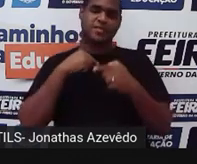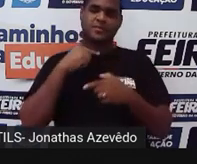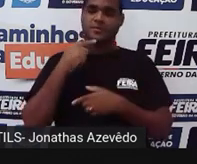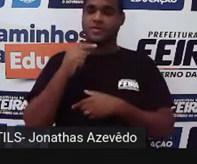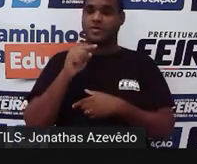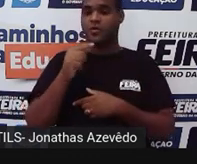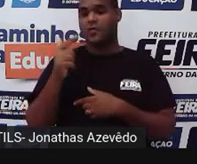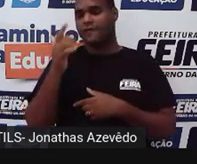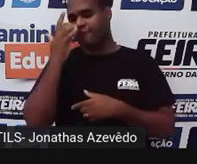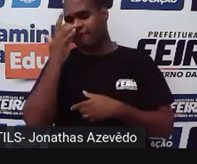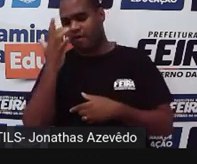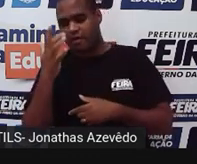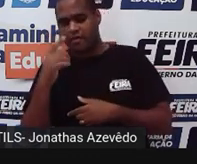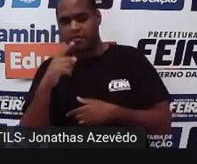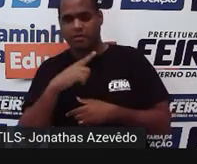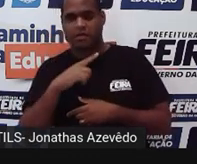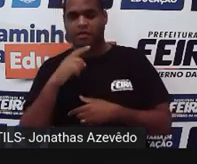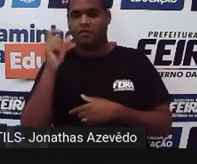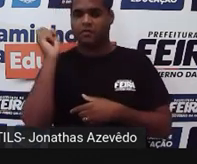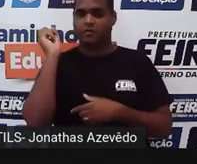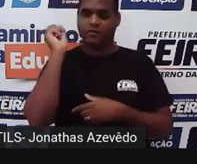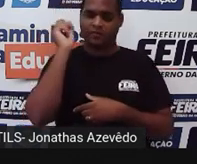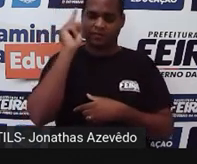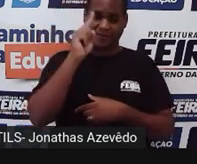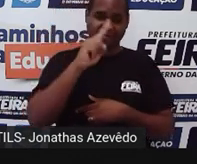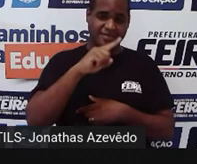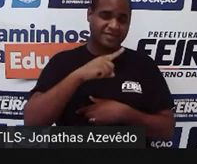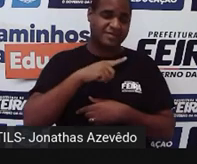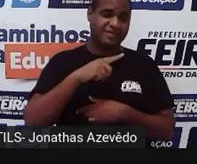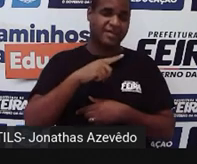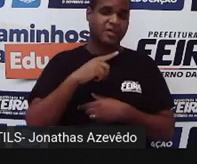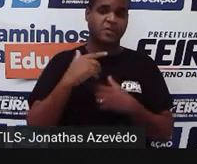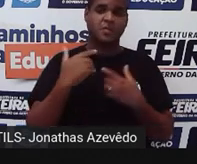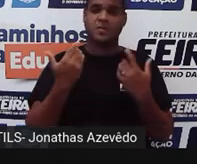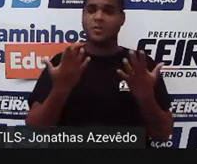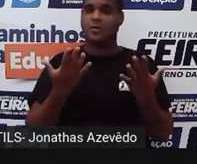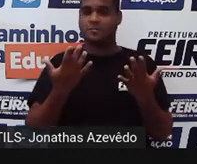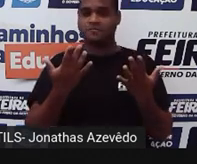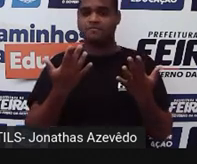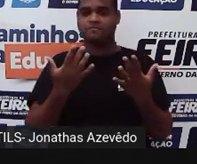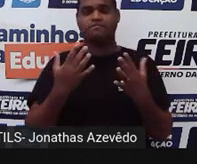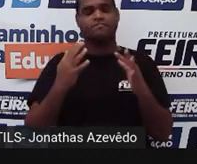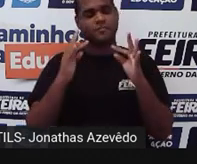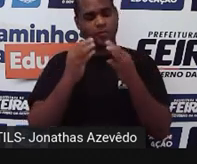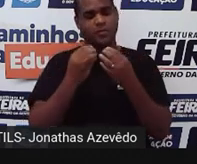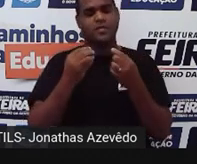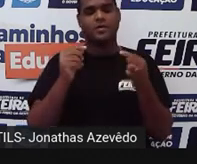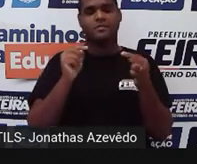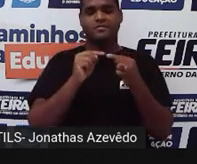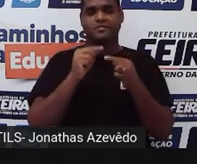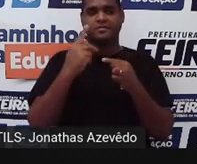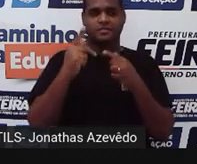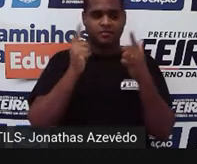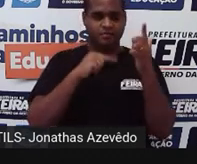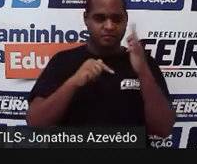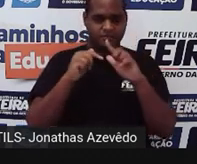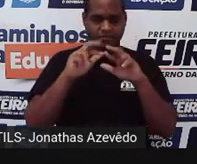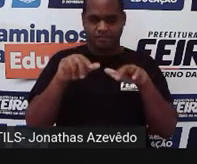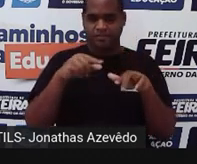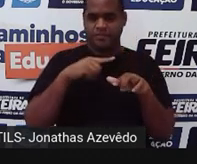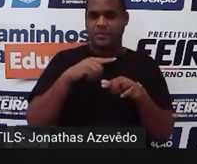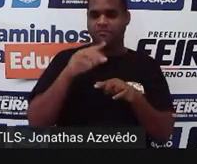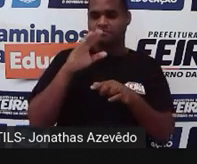onde foi mais fácil, onde talvez tenha sido mais difícil. Tudo isso está fazendo com que você